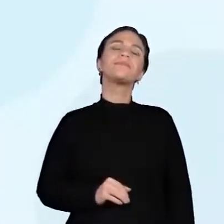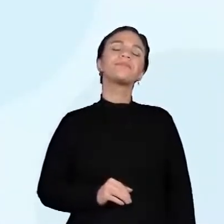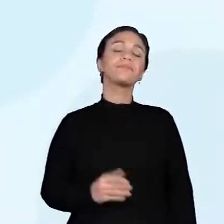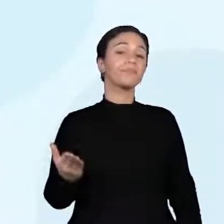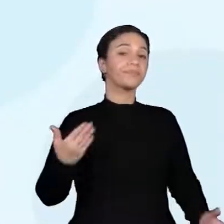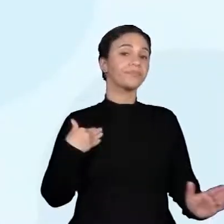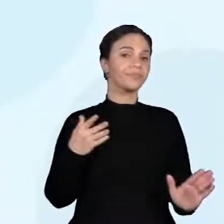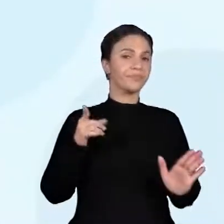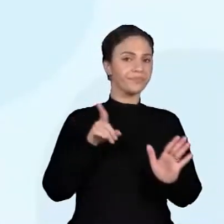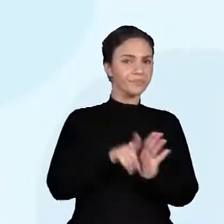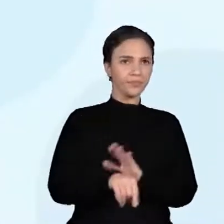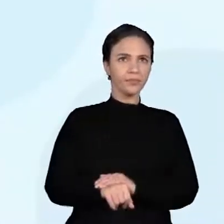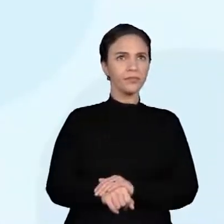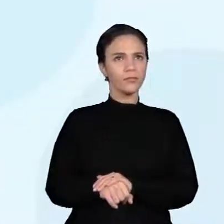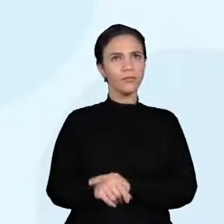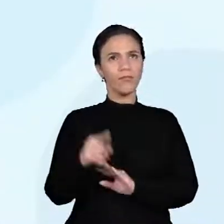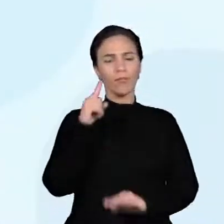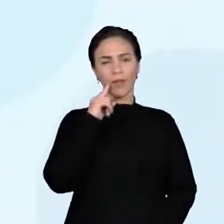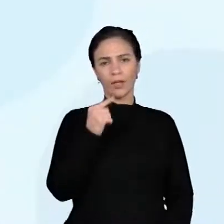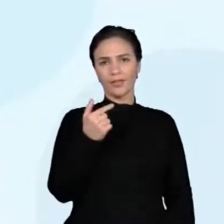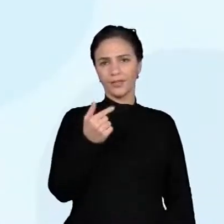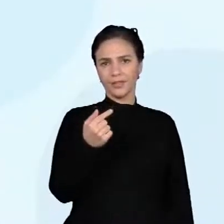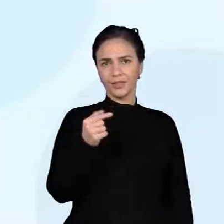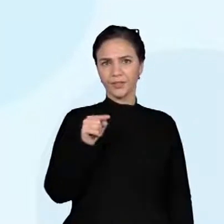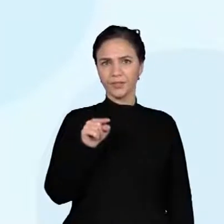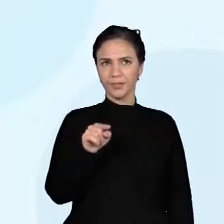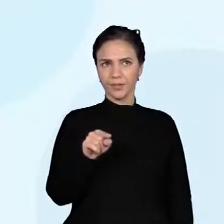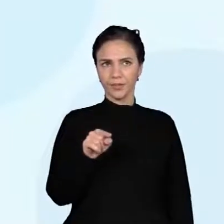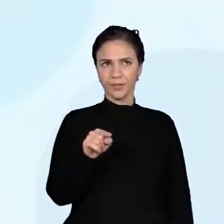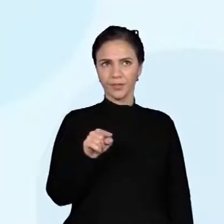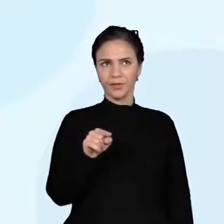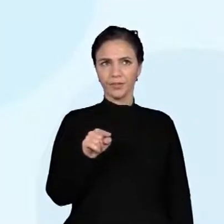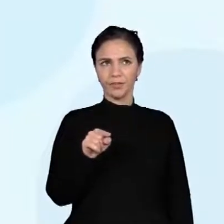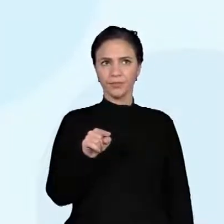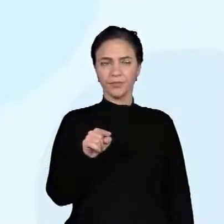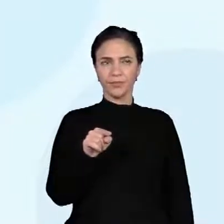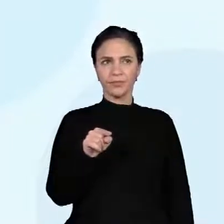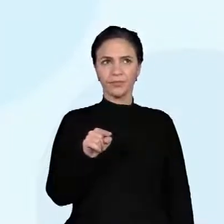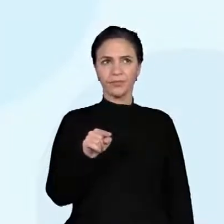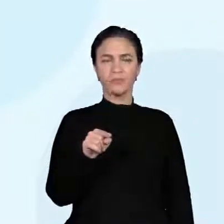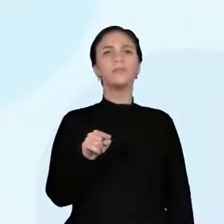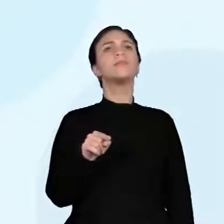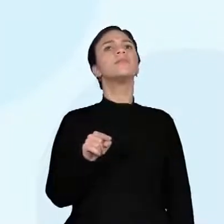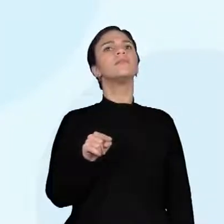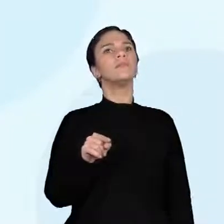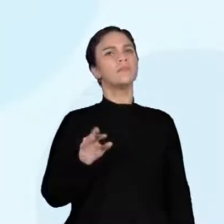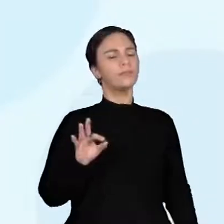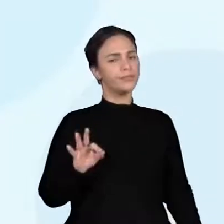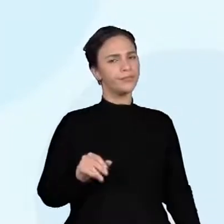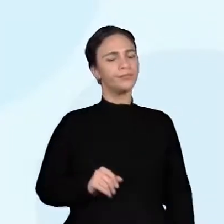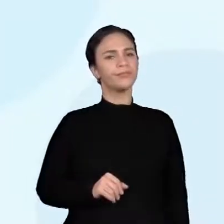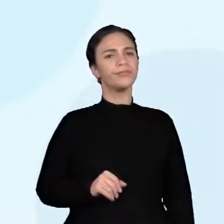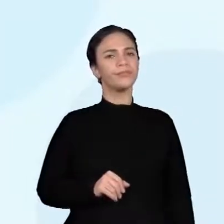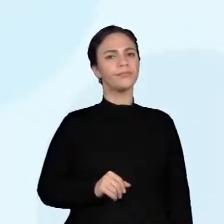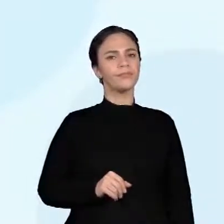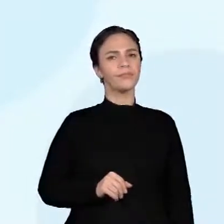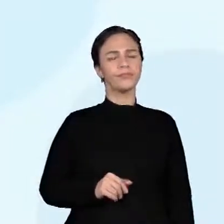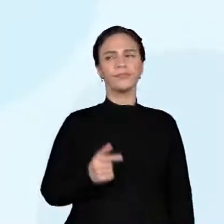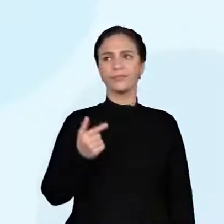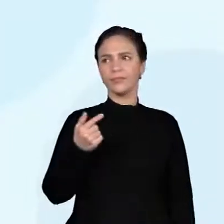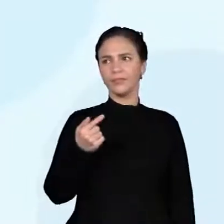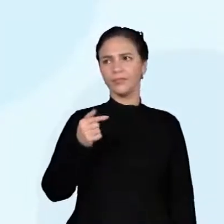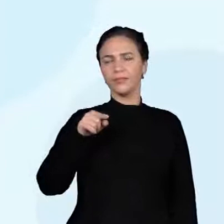tenho lá 7.000. É isto? É isto, professora Ana Lu. Eu tenho